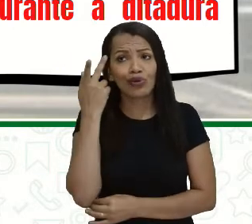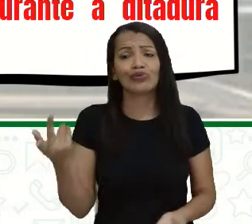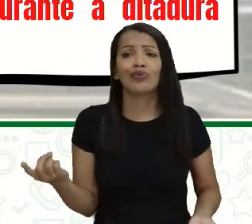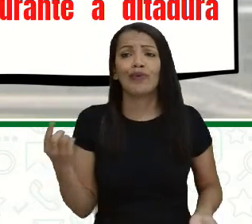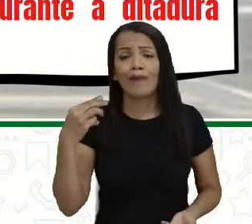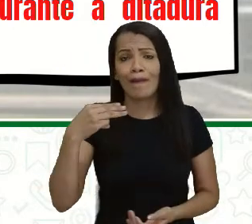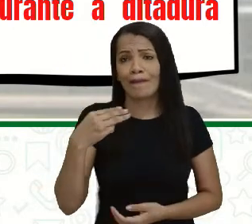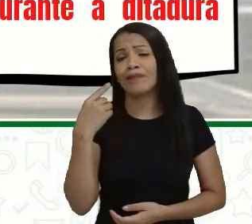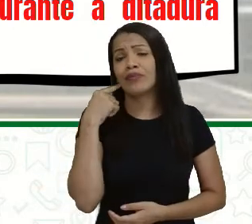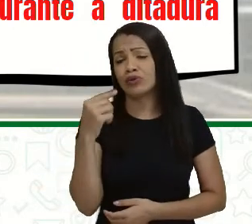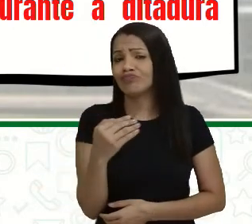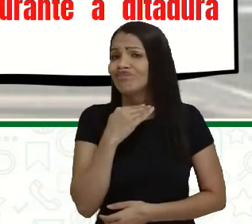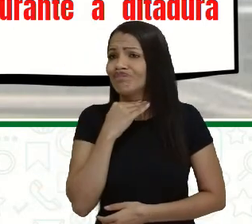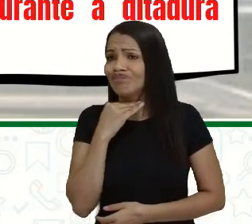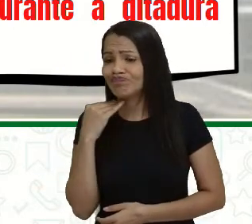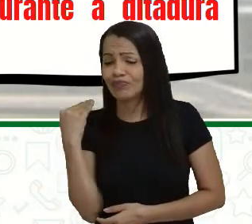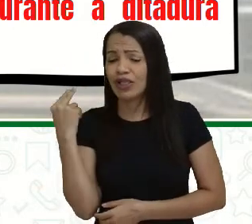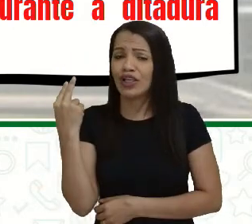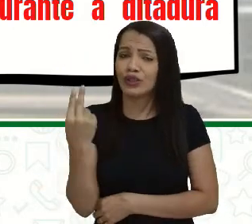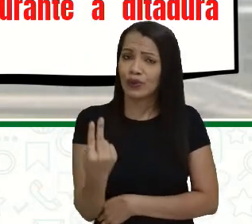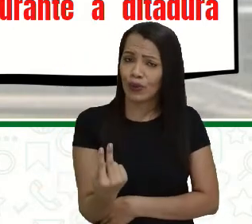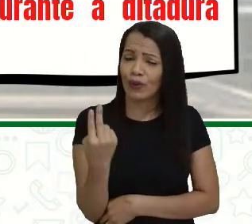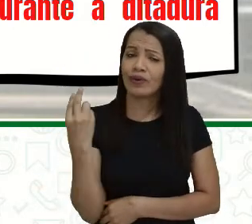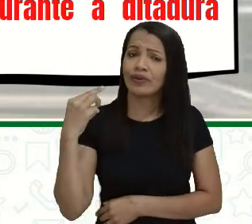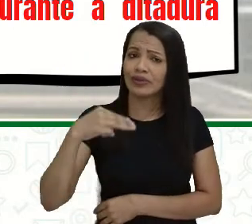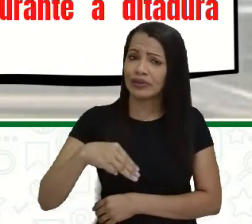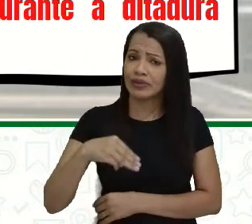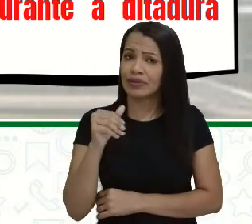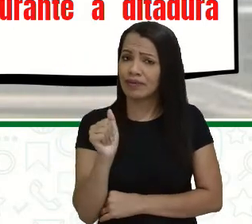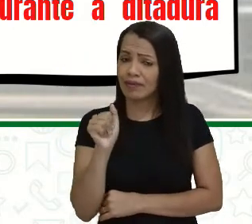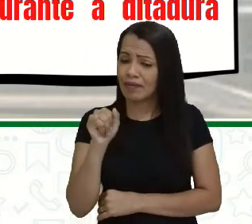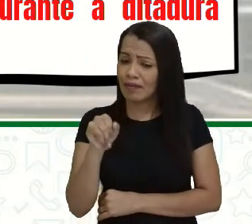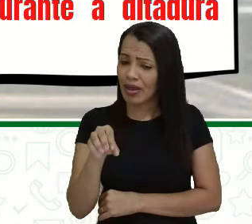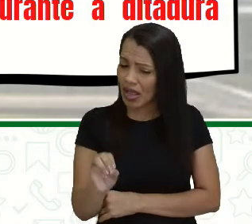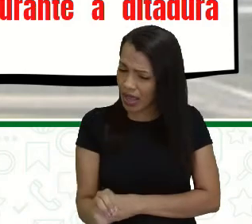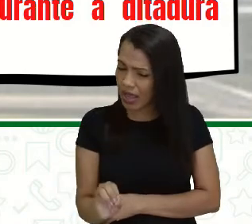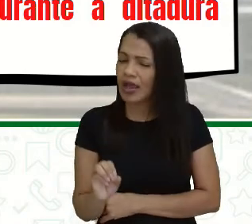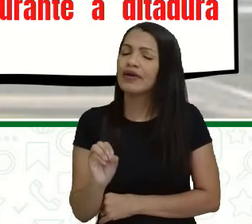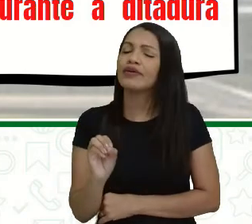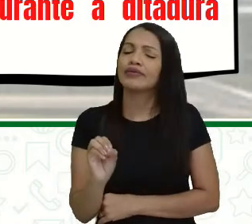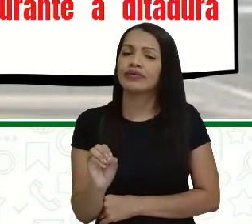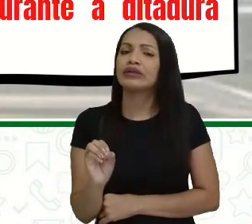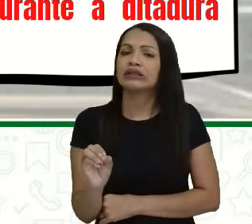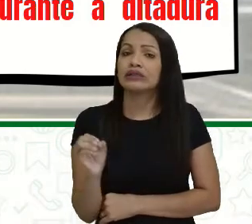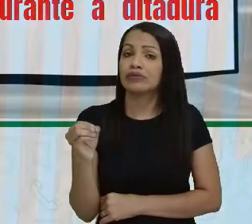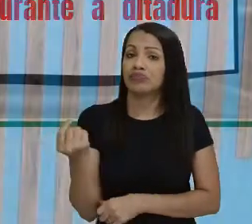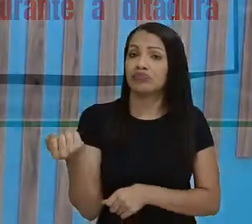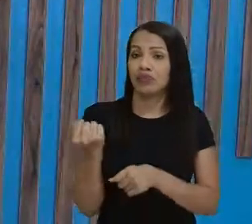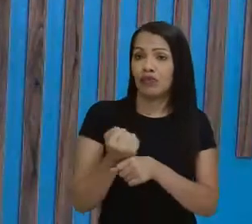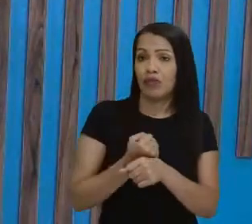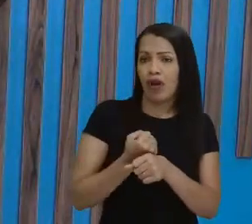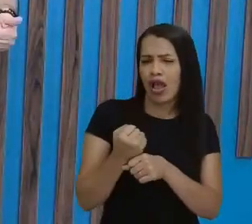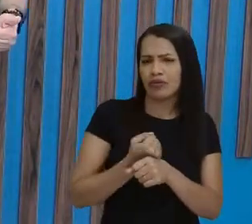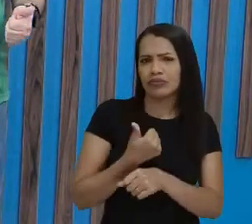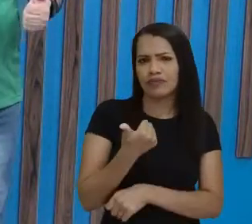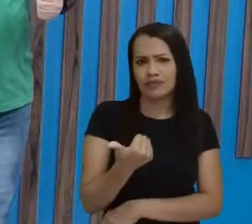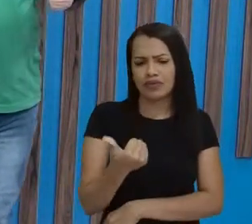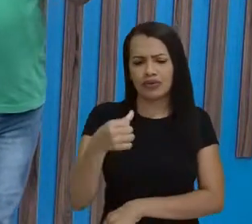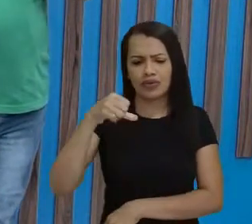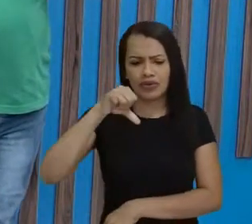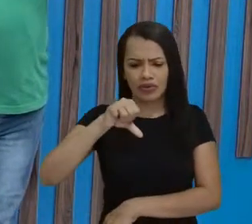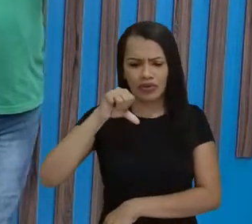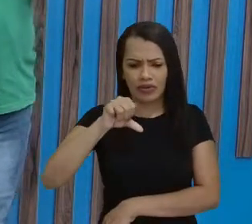faleceu em São Paulo, em 2 de maio de 1997. Aí, ele, o Paulo Freire, ele foi um educador